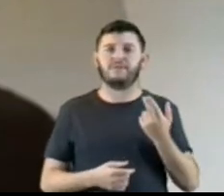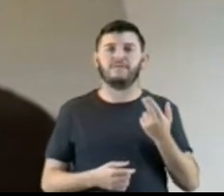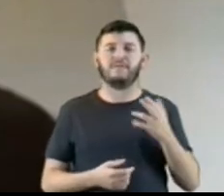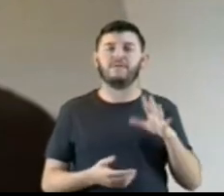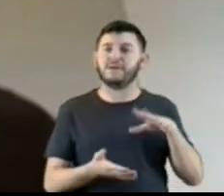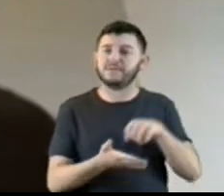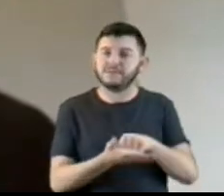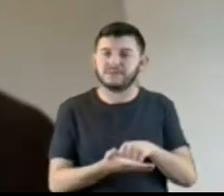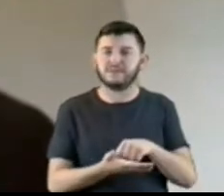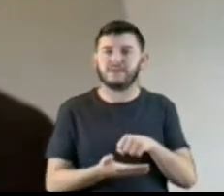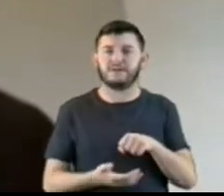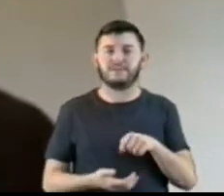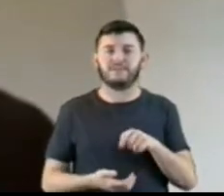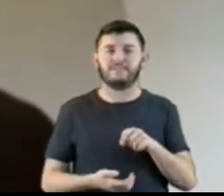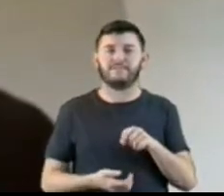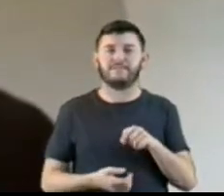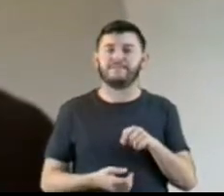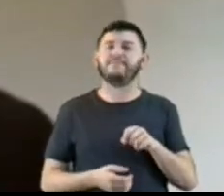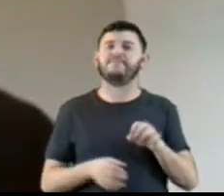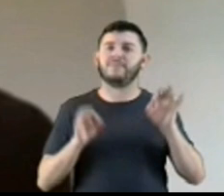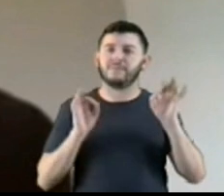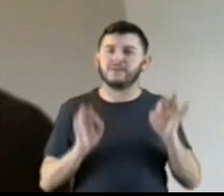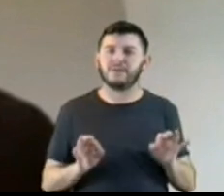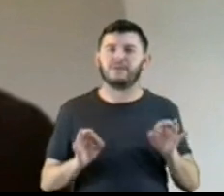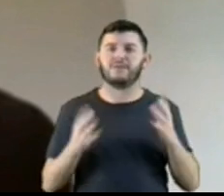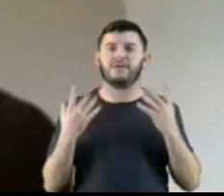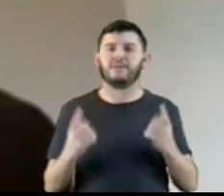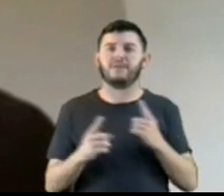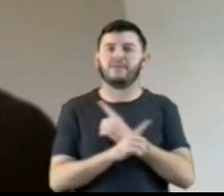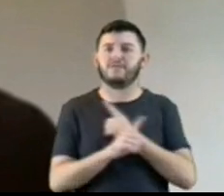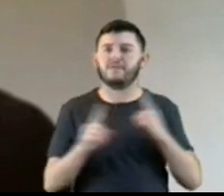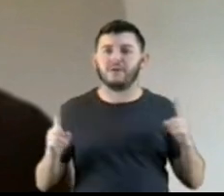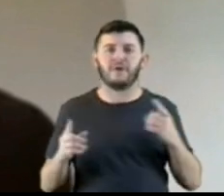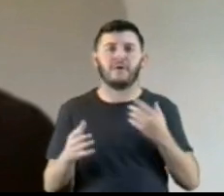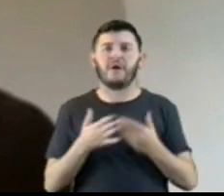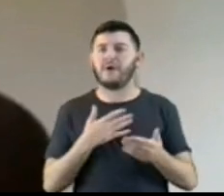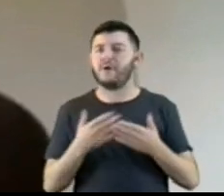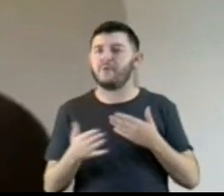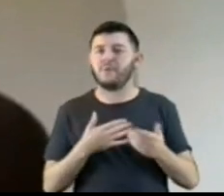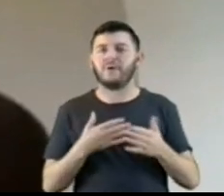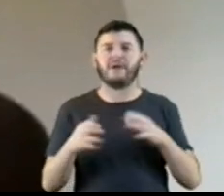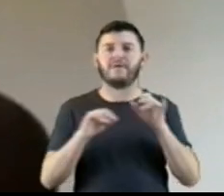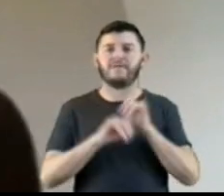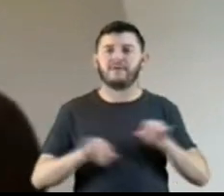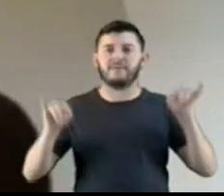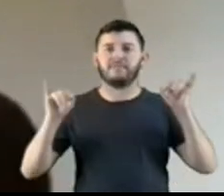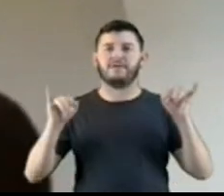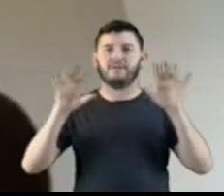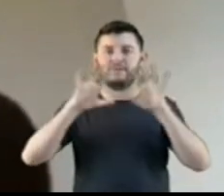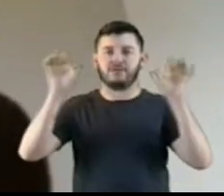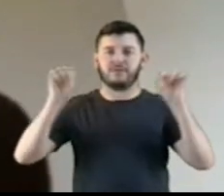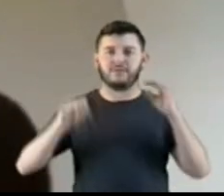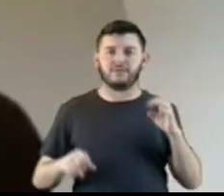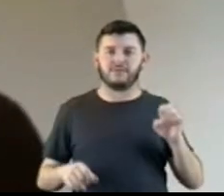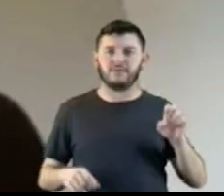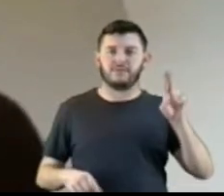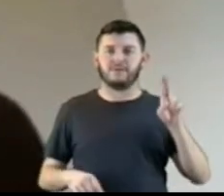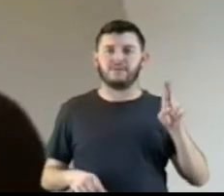desde já o absoluto repúdio a qualquer afirmativa de que o Tribunal de Contas da União